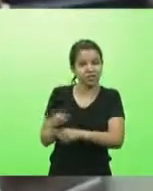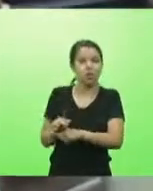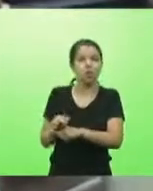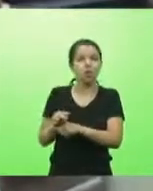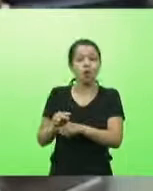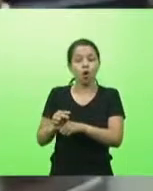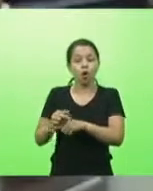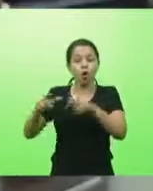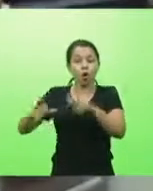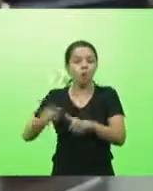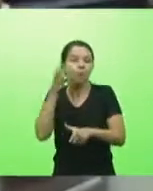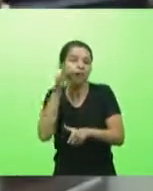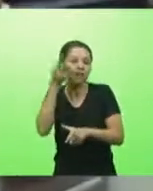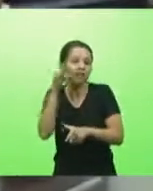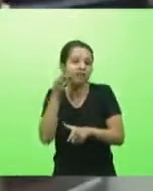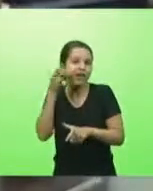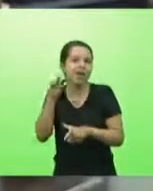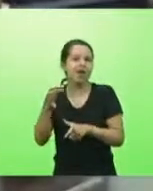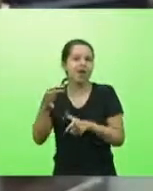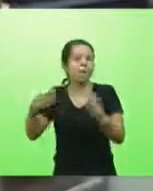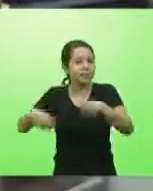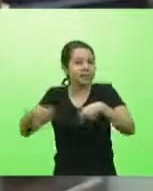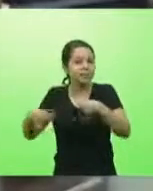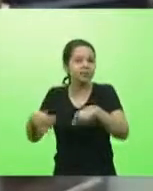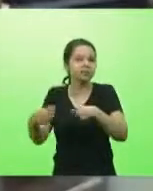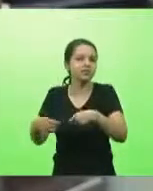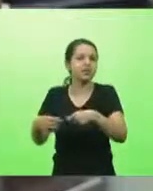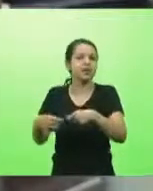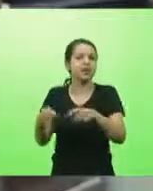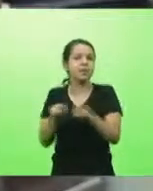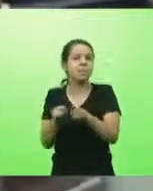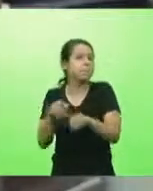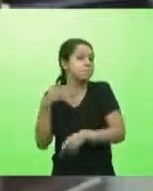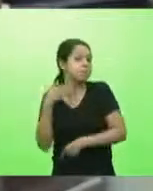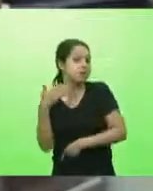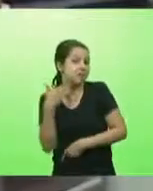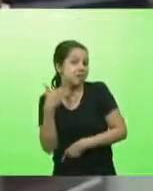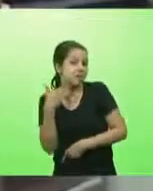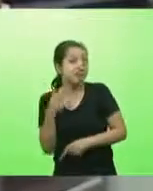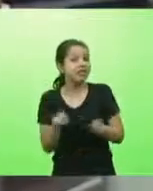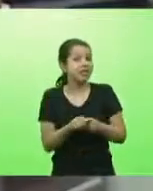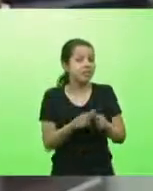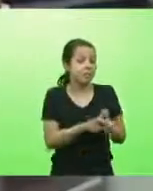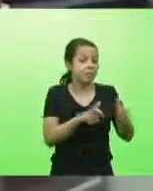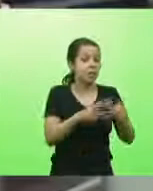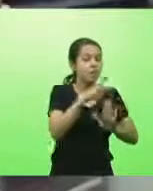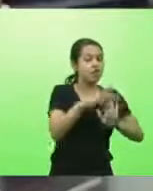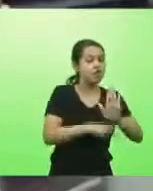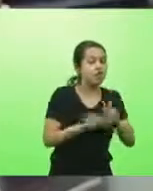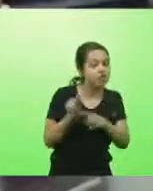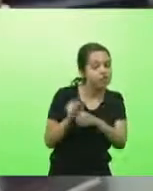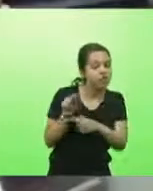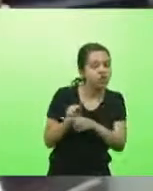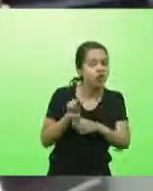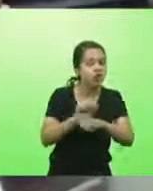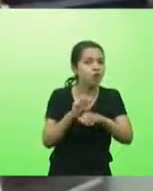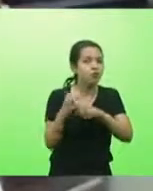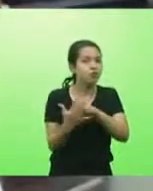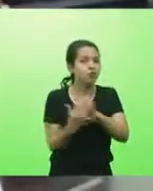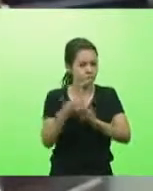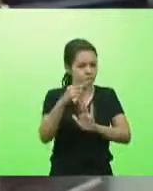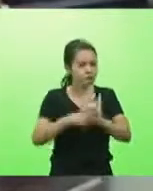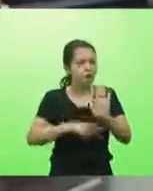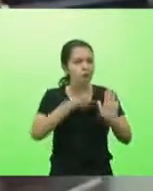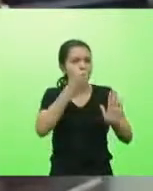Também que amplie a divulgação do projeto Vigia Covid. é um projeto bom mais ou menos